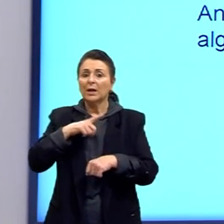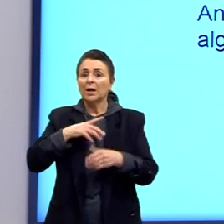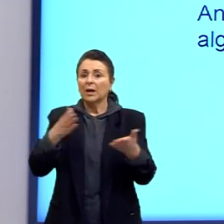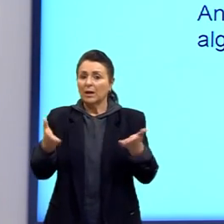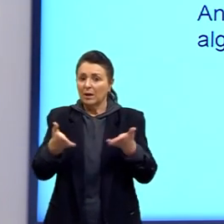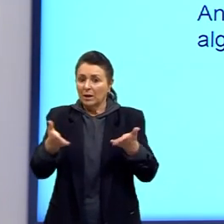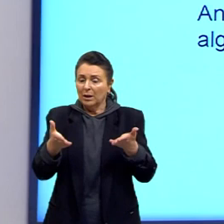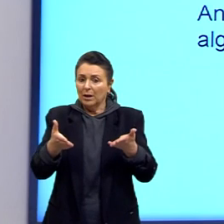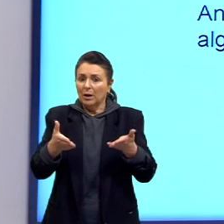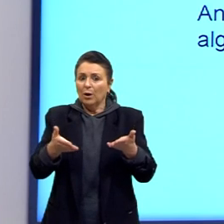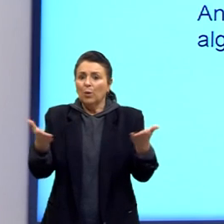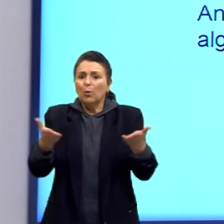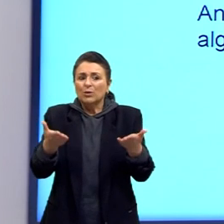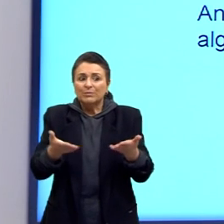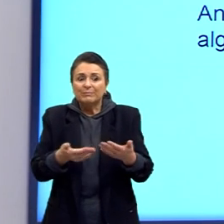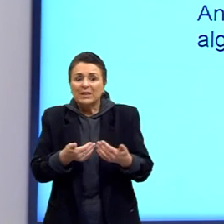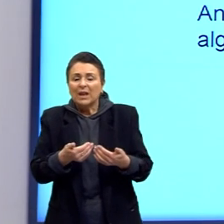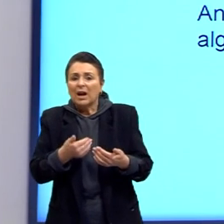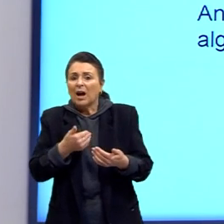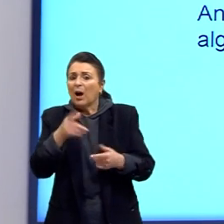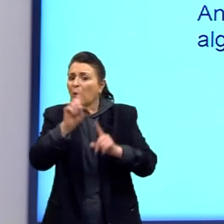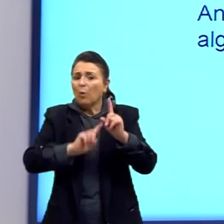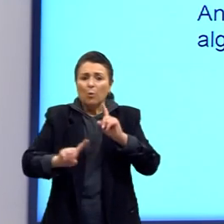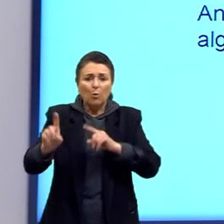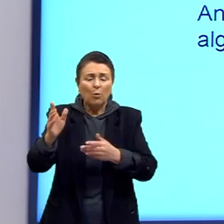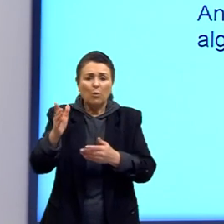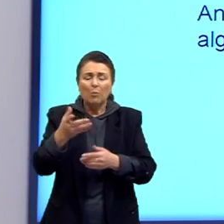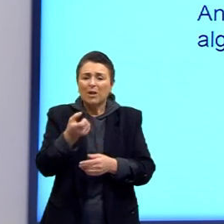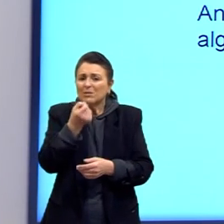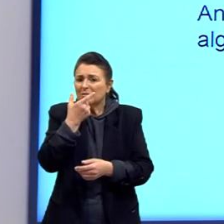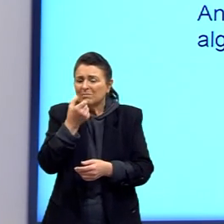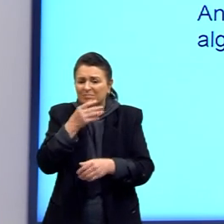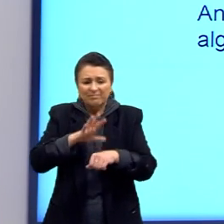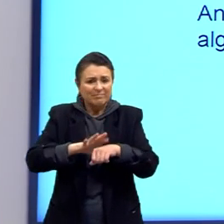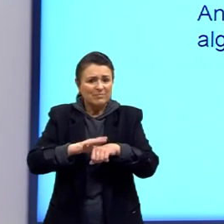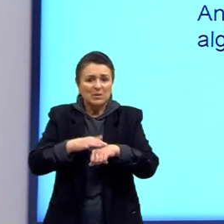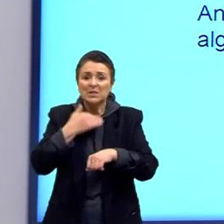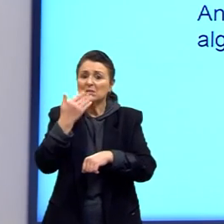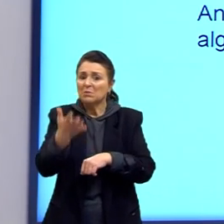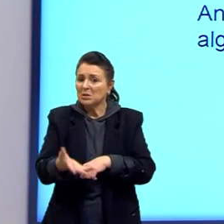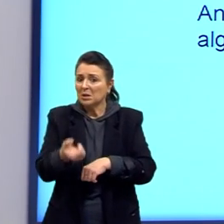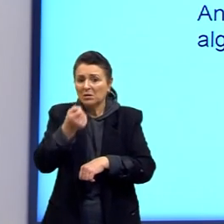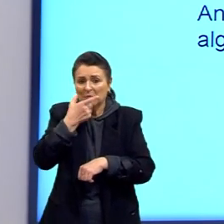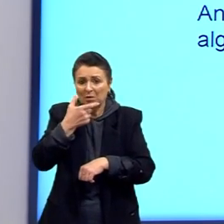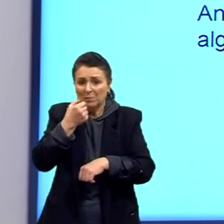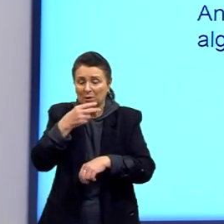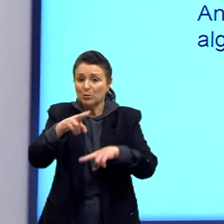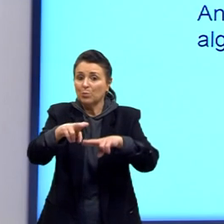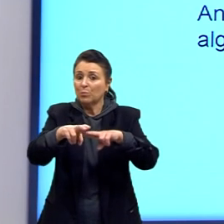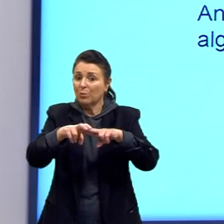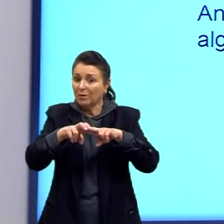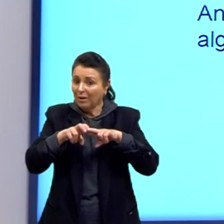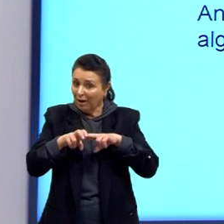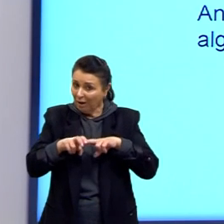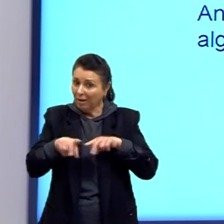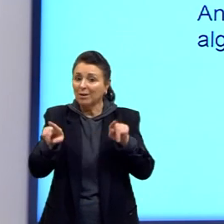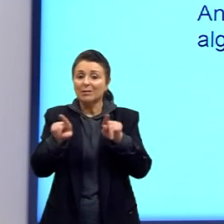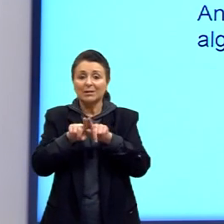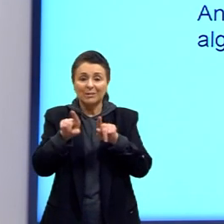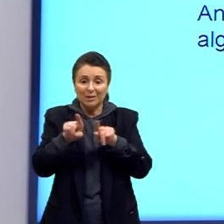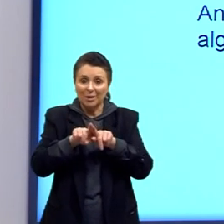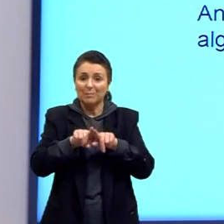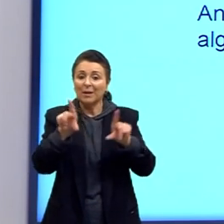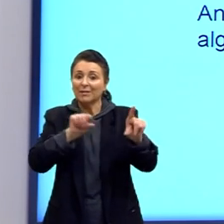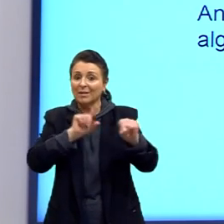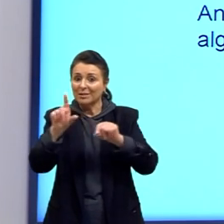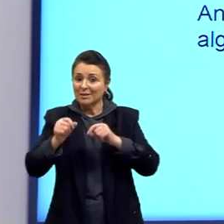tão eficaz no tratamento de várias doenças, já não é nem mais algumas, devido ao processo de seleção das bactérias